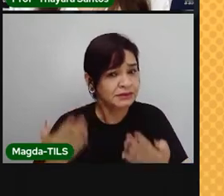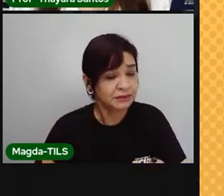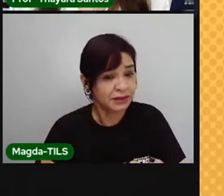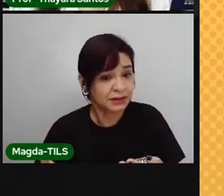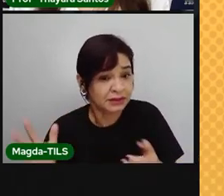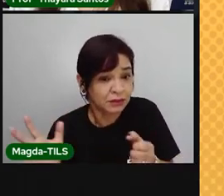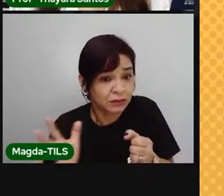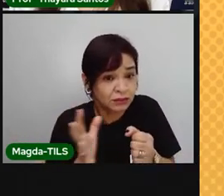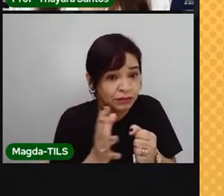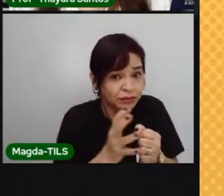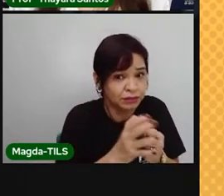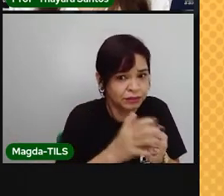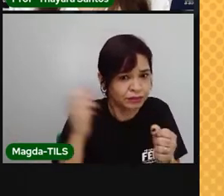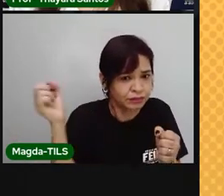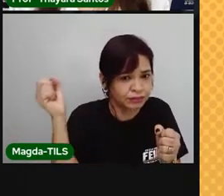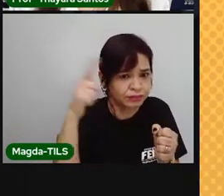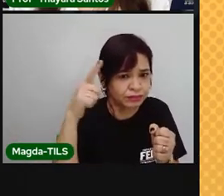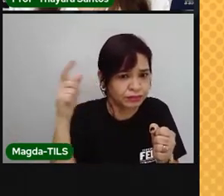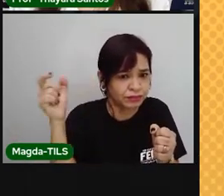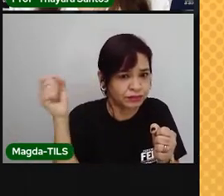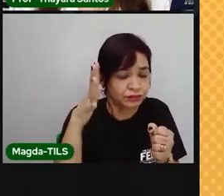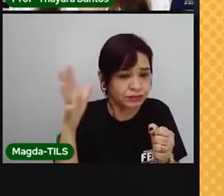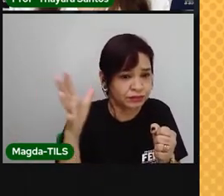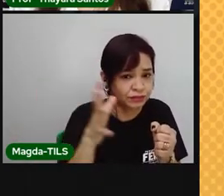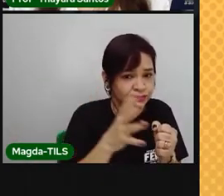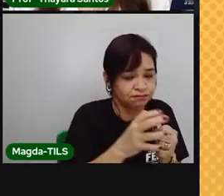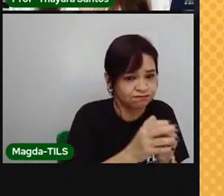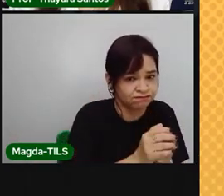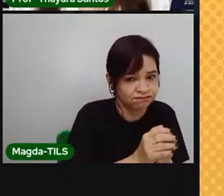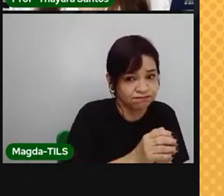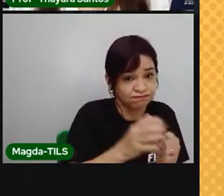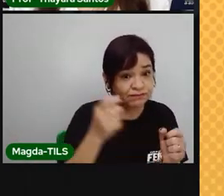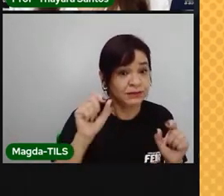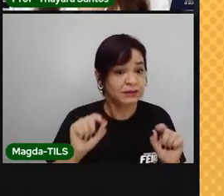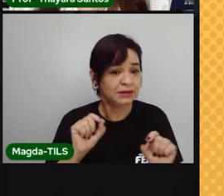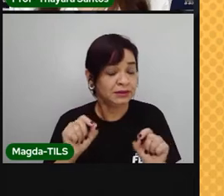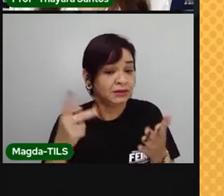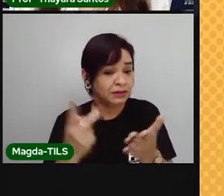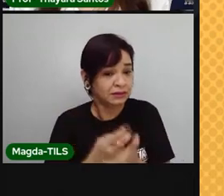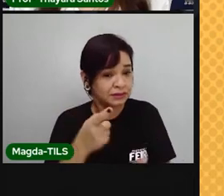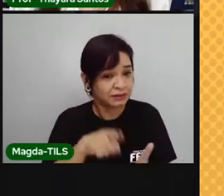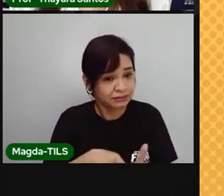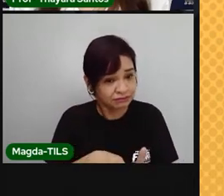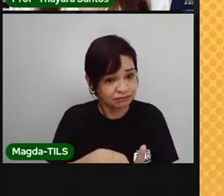radiação solar aumentou, aumentando, assim, a temperatura média do planeta.